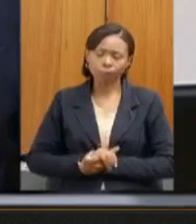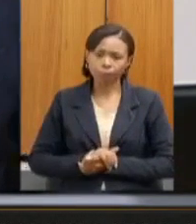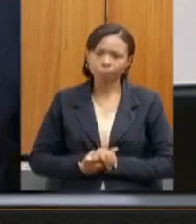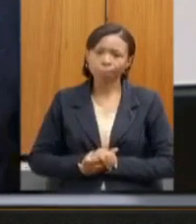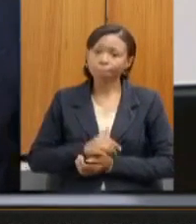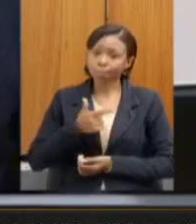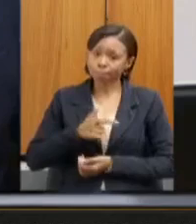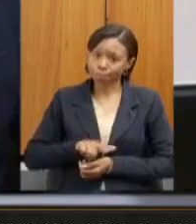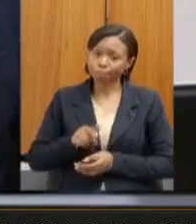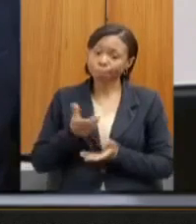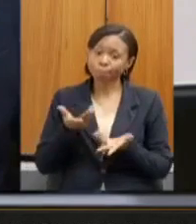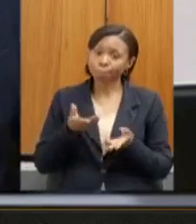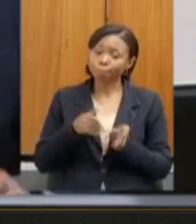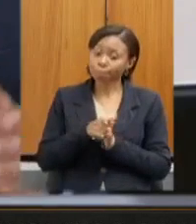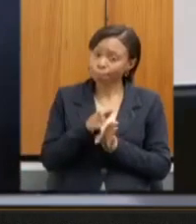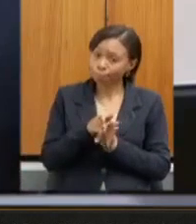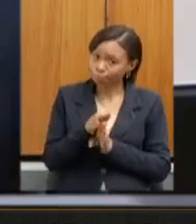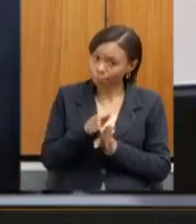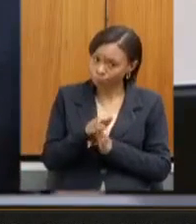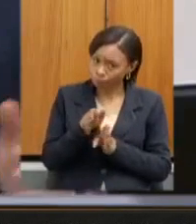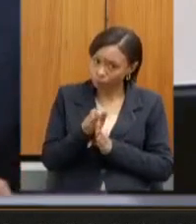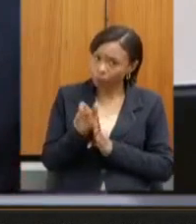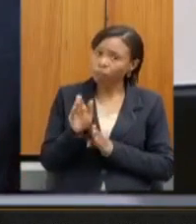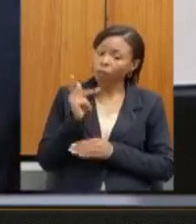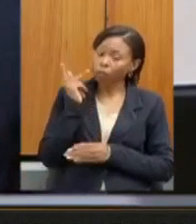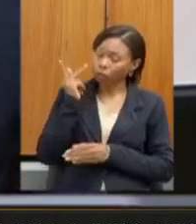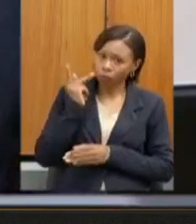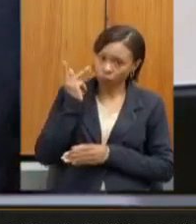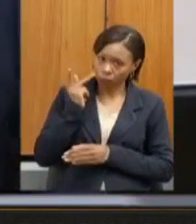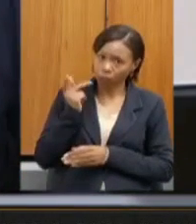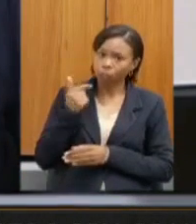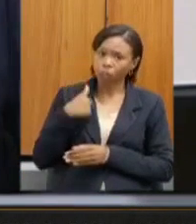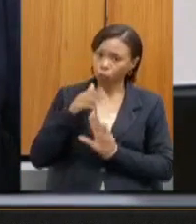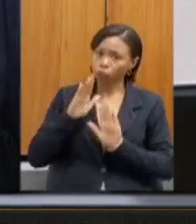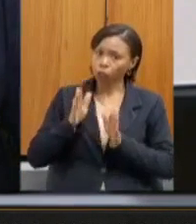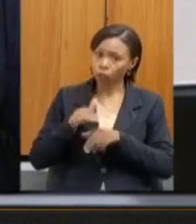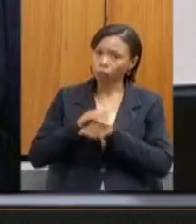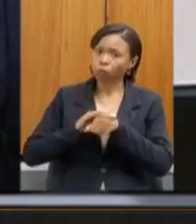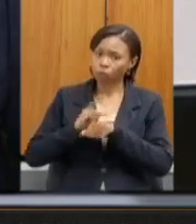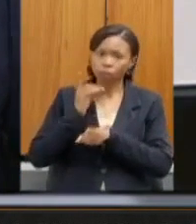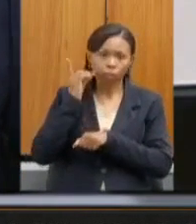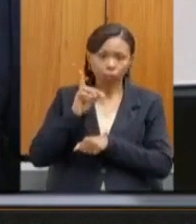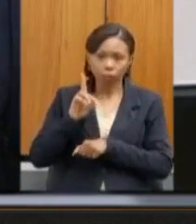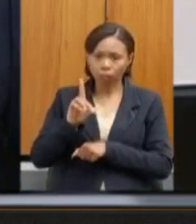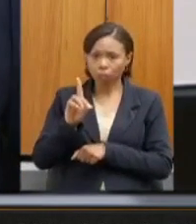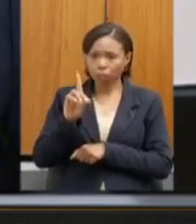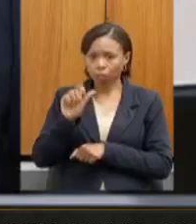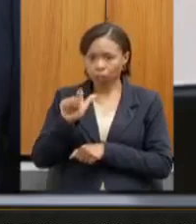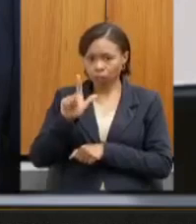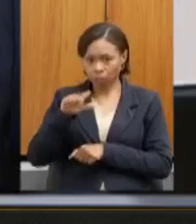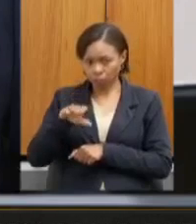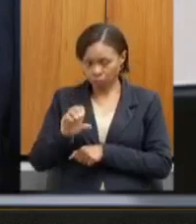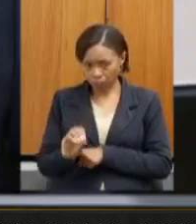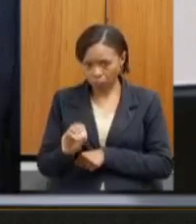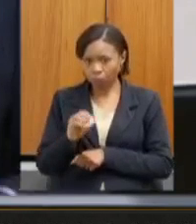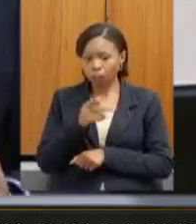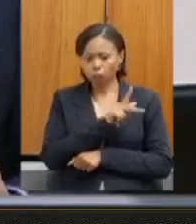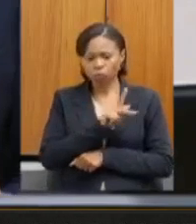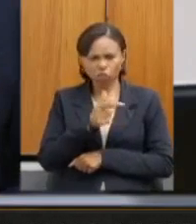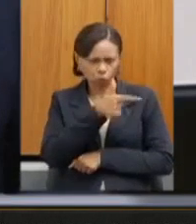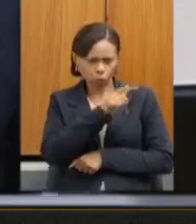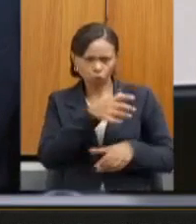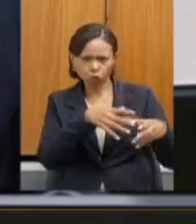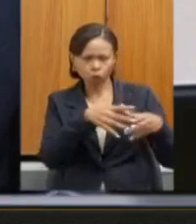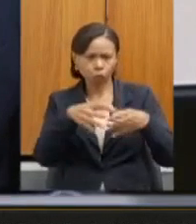chamar a atenção para esse fato. Já conversei com o deputado Dalmo Ribeiro e com os presidentes das outras comissões, da